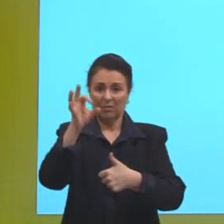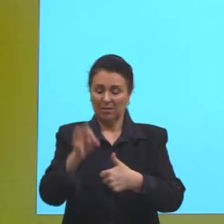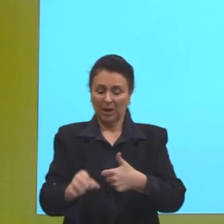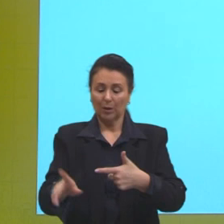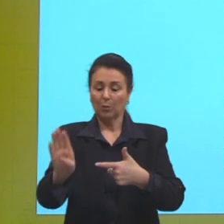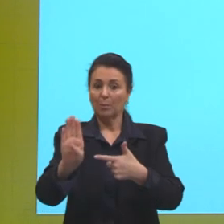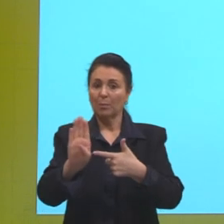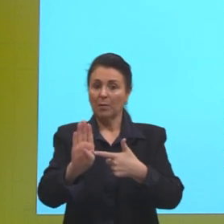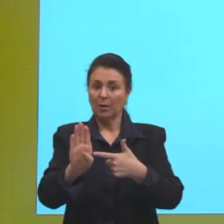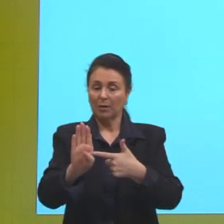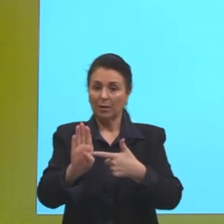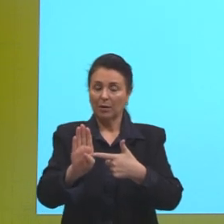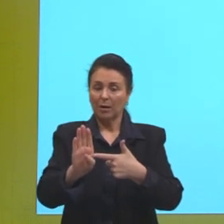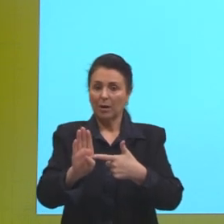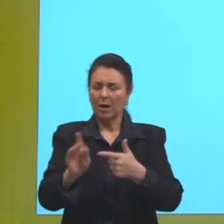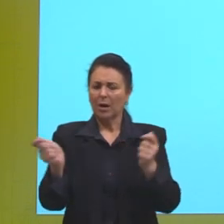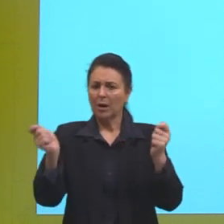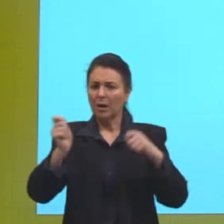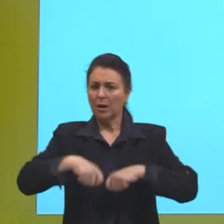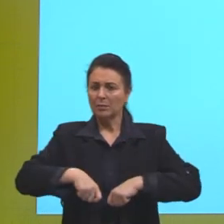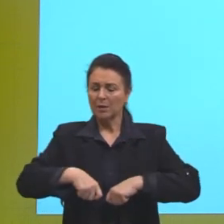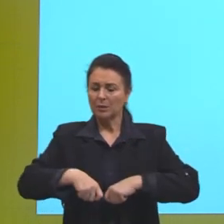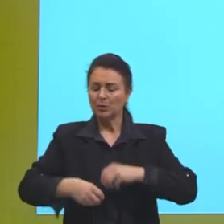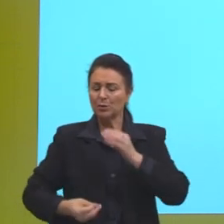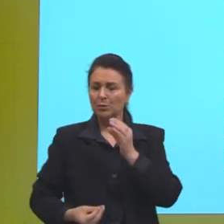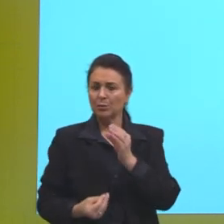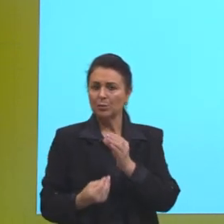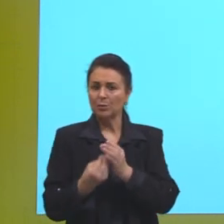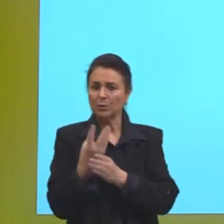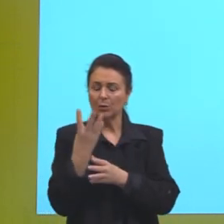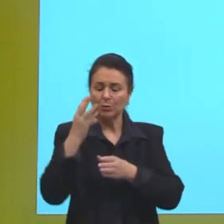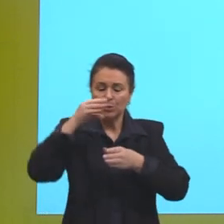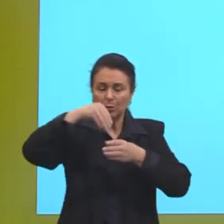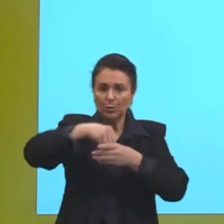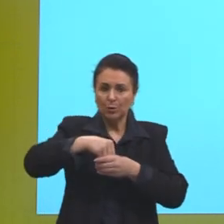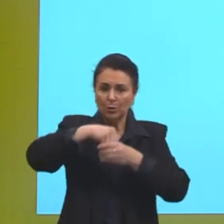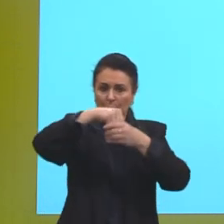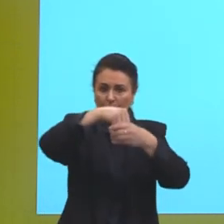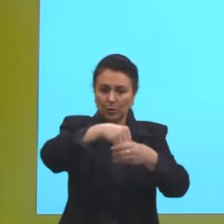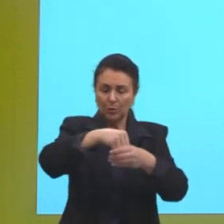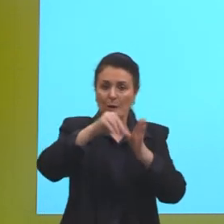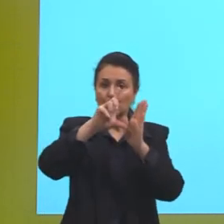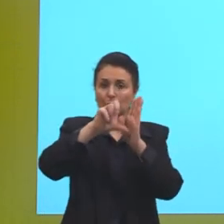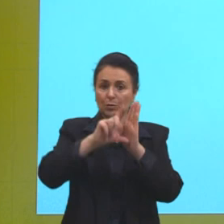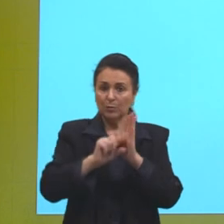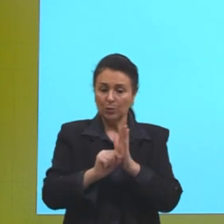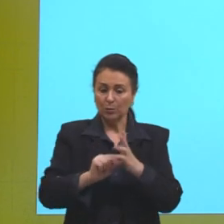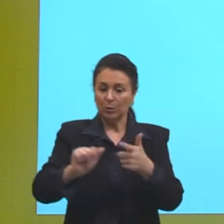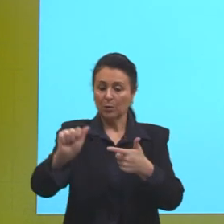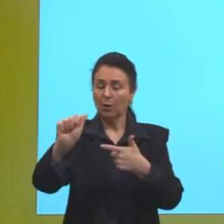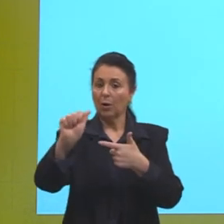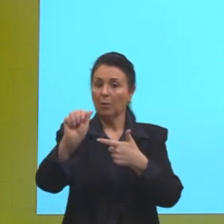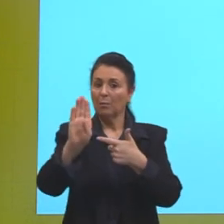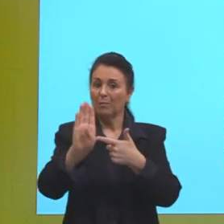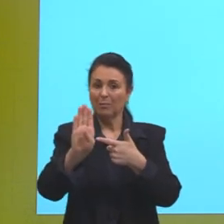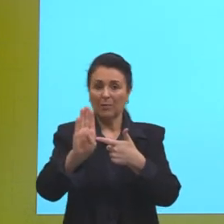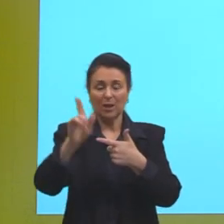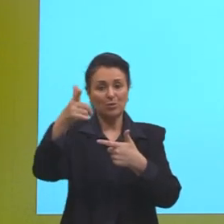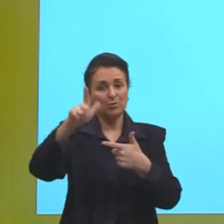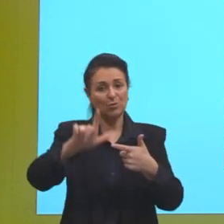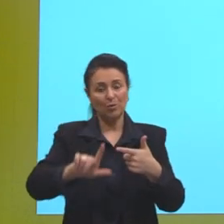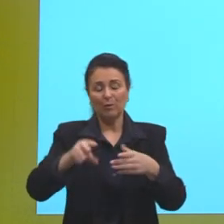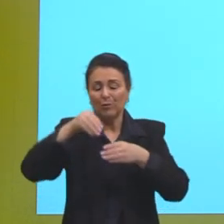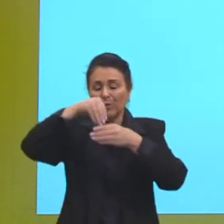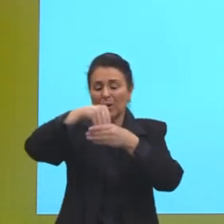Letra B, a capacidade de produção de hemoglobina diminuirá. Mais uma vez falando de hemoglobina,